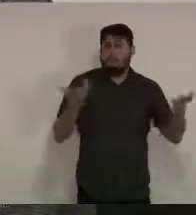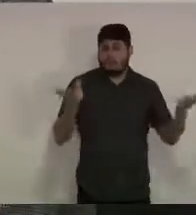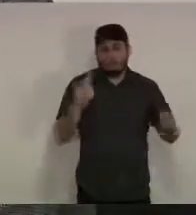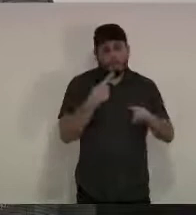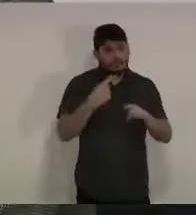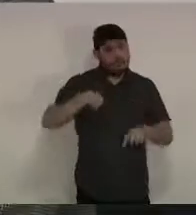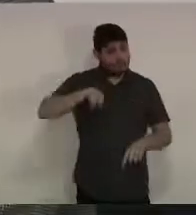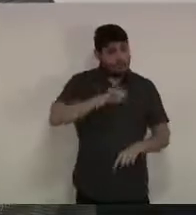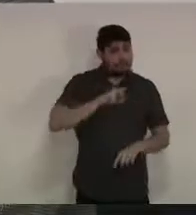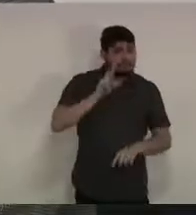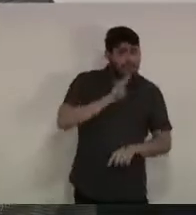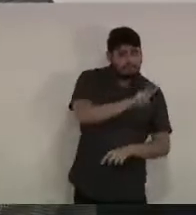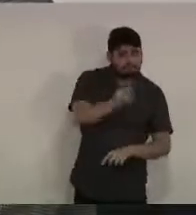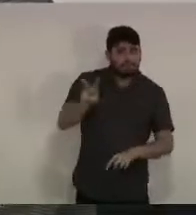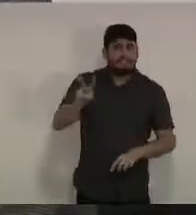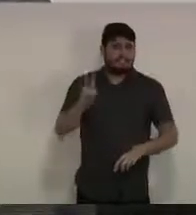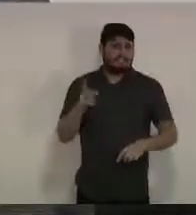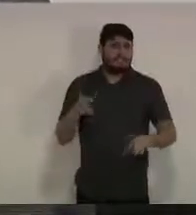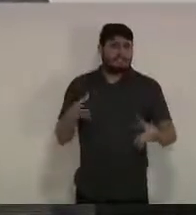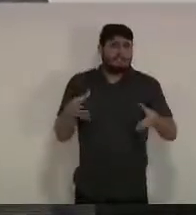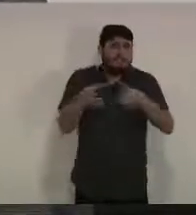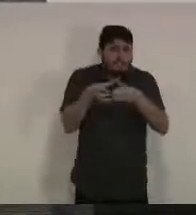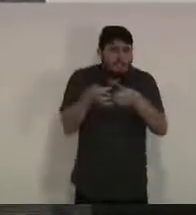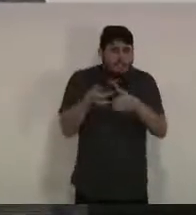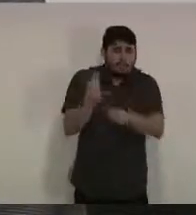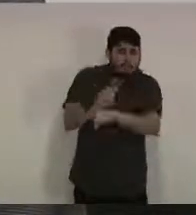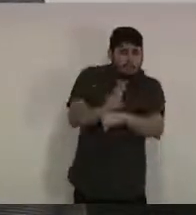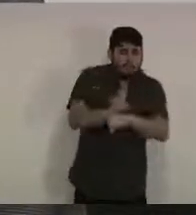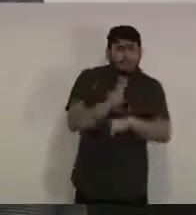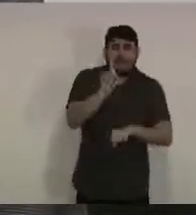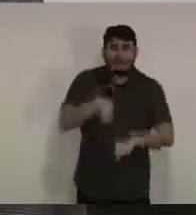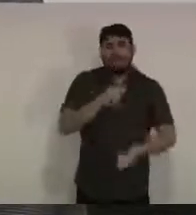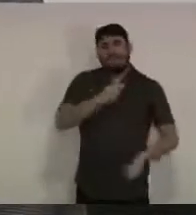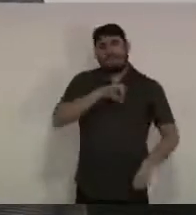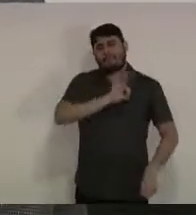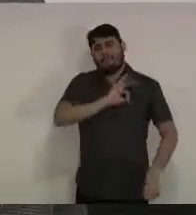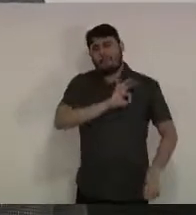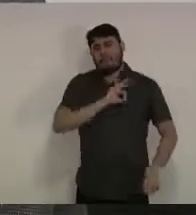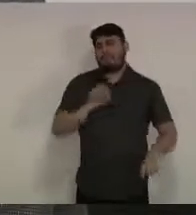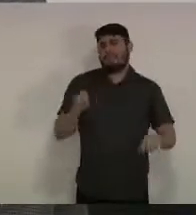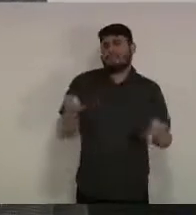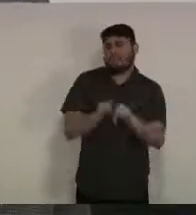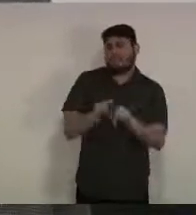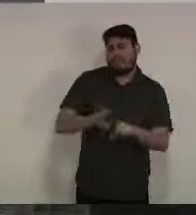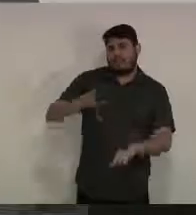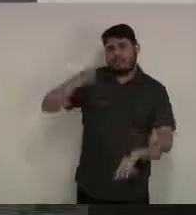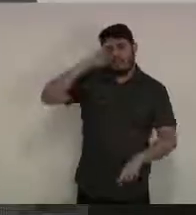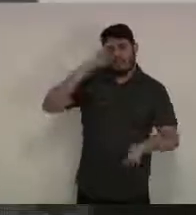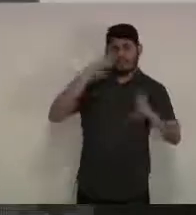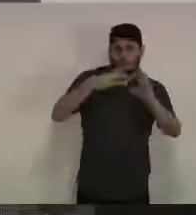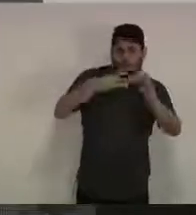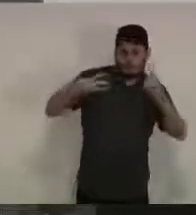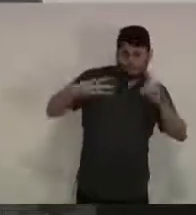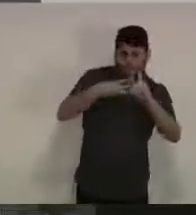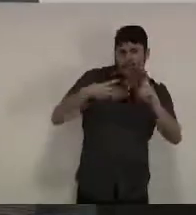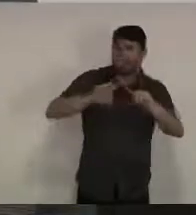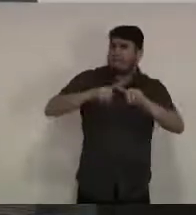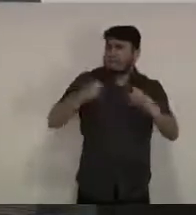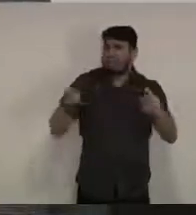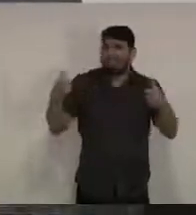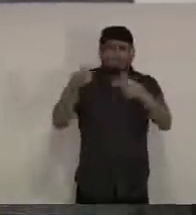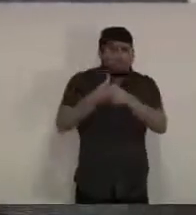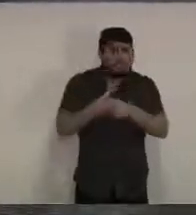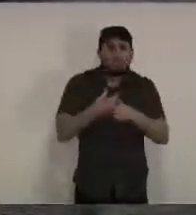os decretos a Prefeitura pretende endurecer ainda mais as medidas se sim de que forma vai garantir o cumprimento das normas